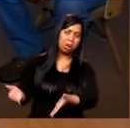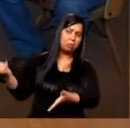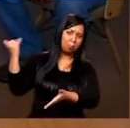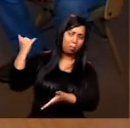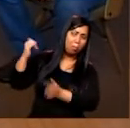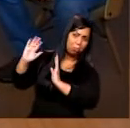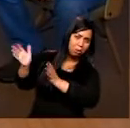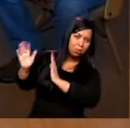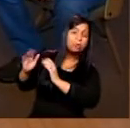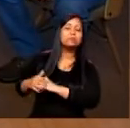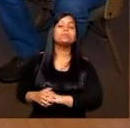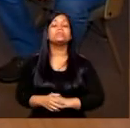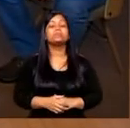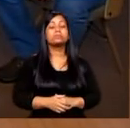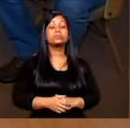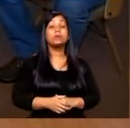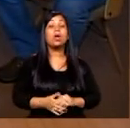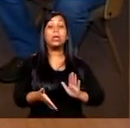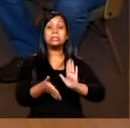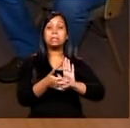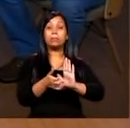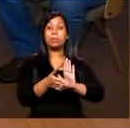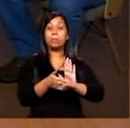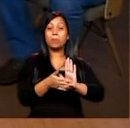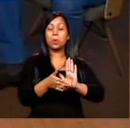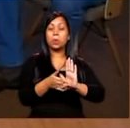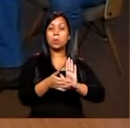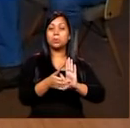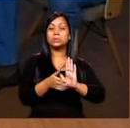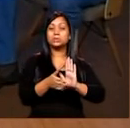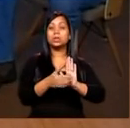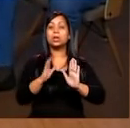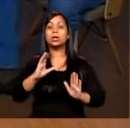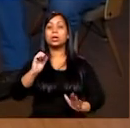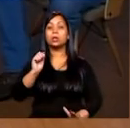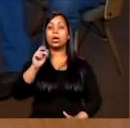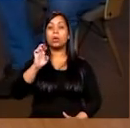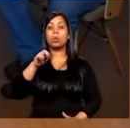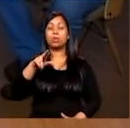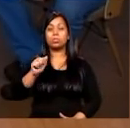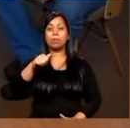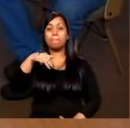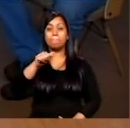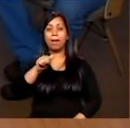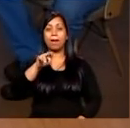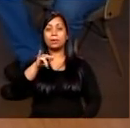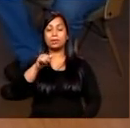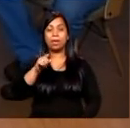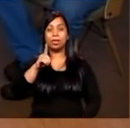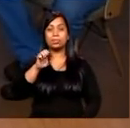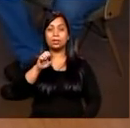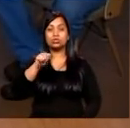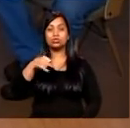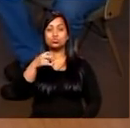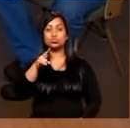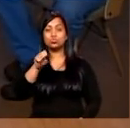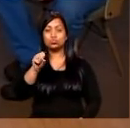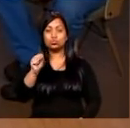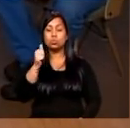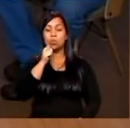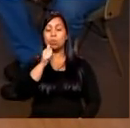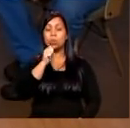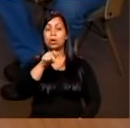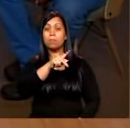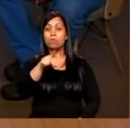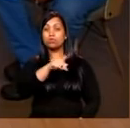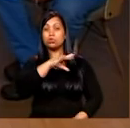deles aqui. Essa proposta do Carolina Maria de Jesus me foi apresentada pela Cássia, também professora de